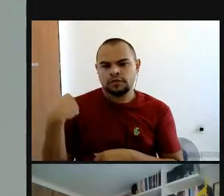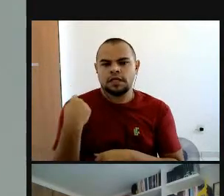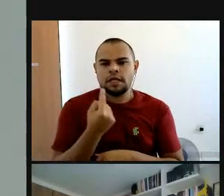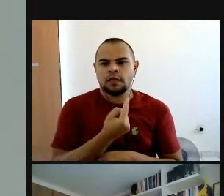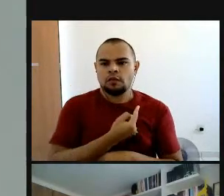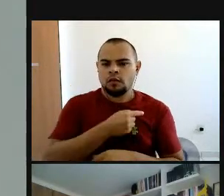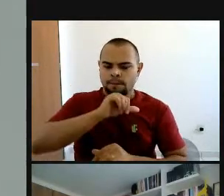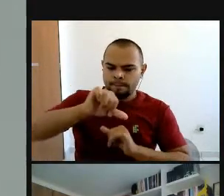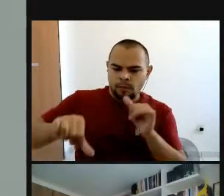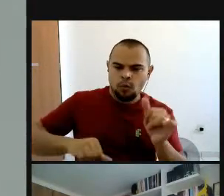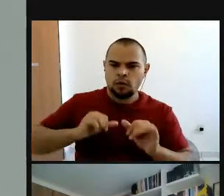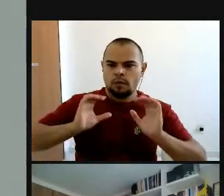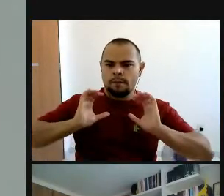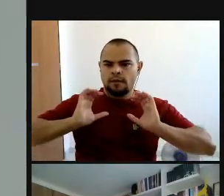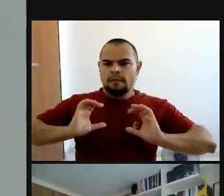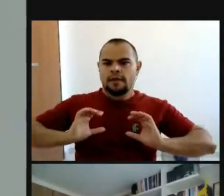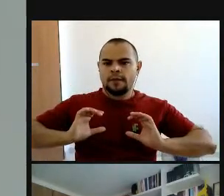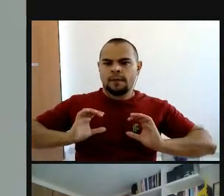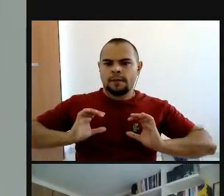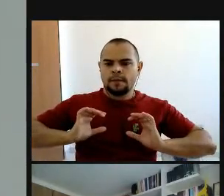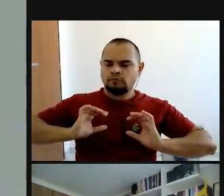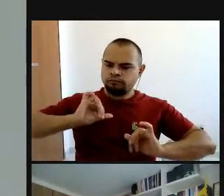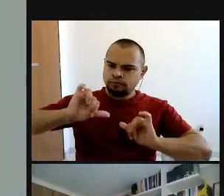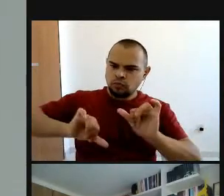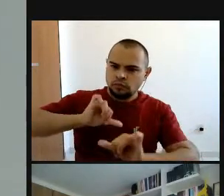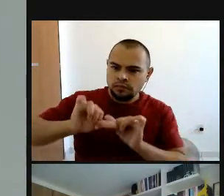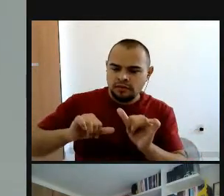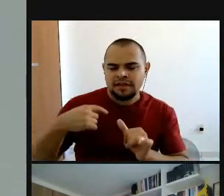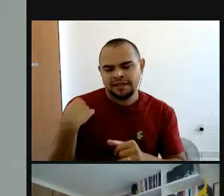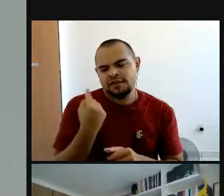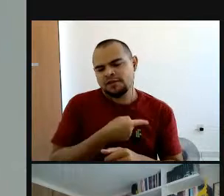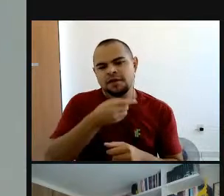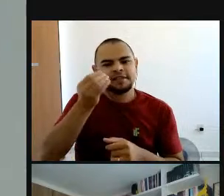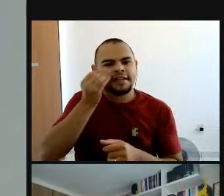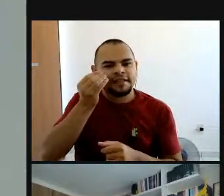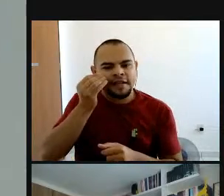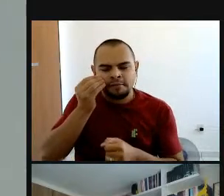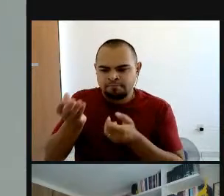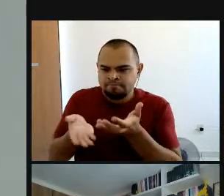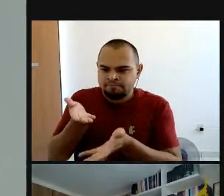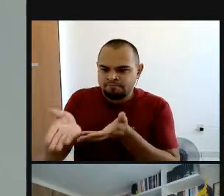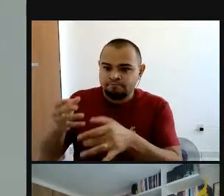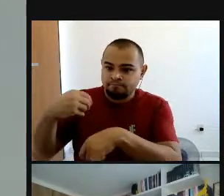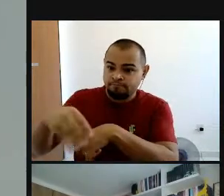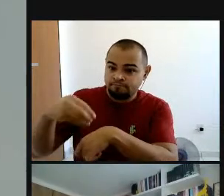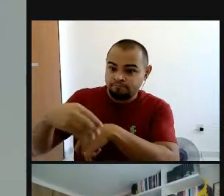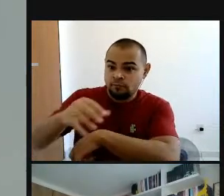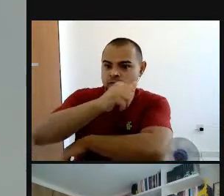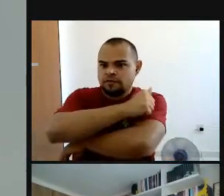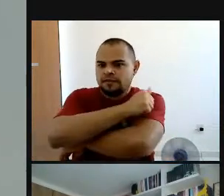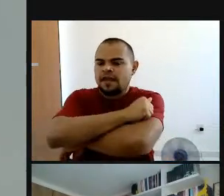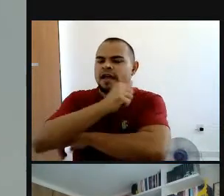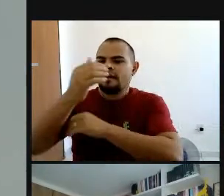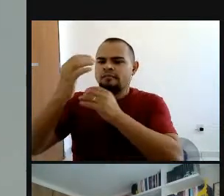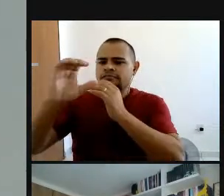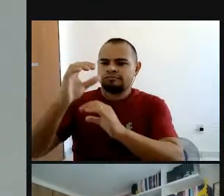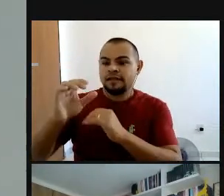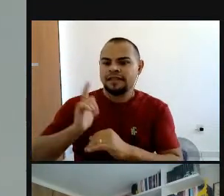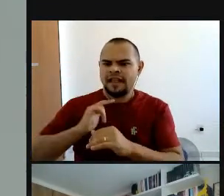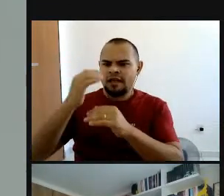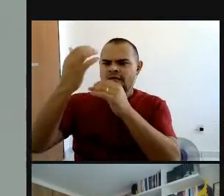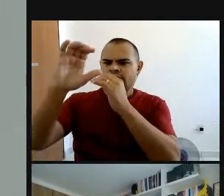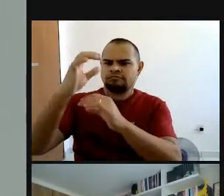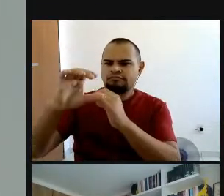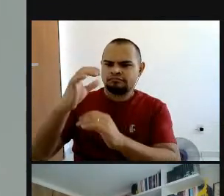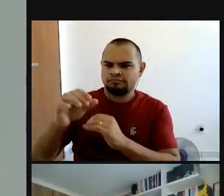a atitude, né. Então, esse é o trabalho que a gente tenta desenvolver com os alunos, e quando a gente vê comentários, assim, que tem muitos aqui, né,